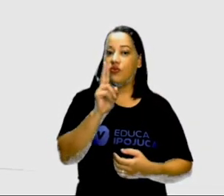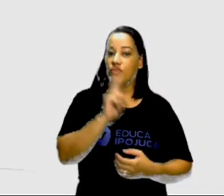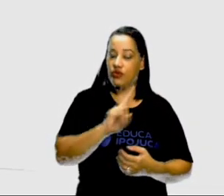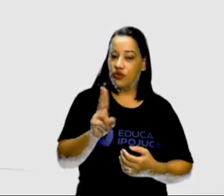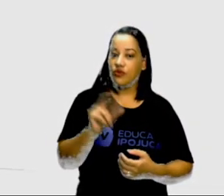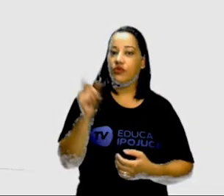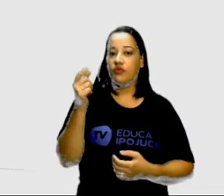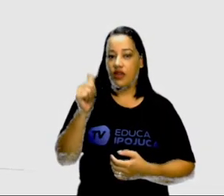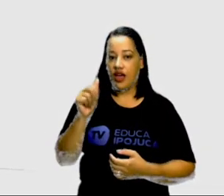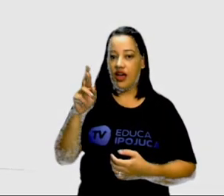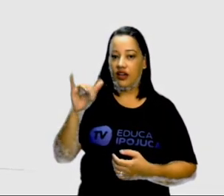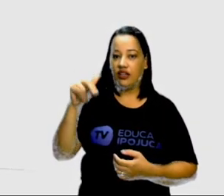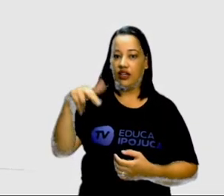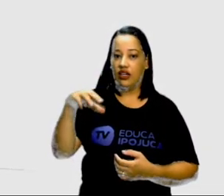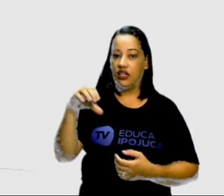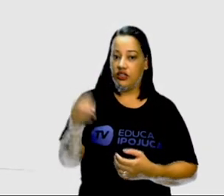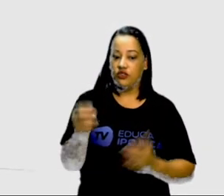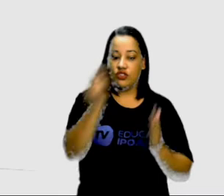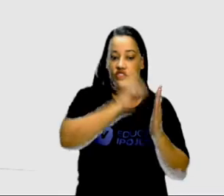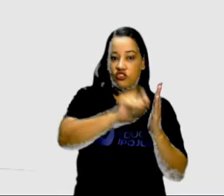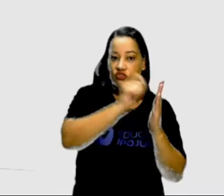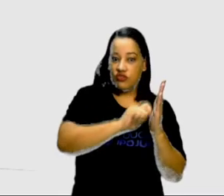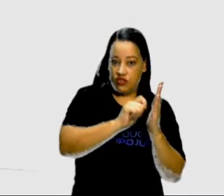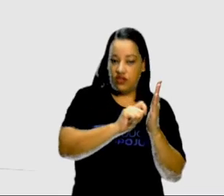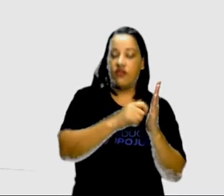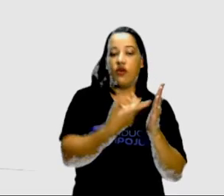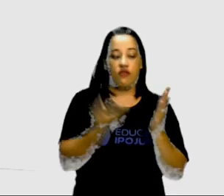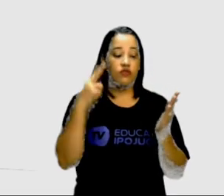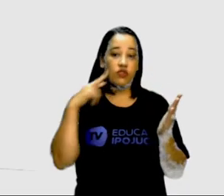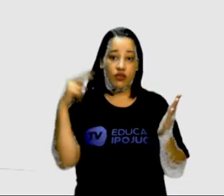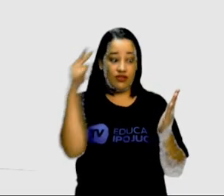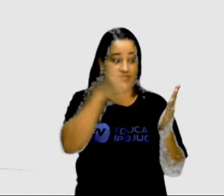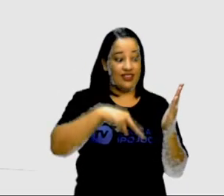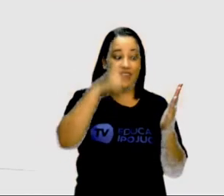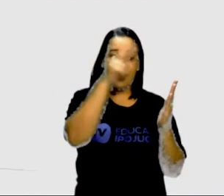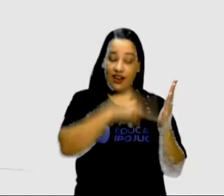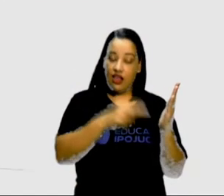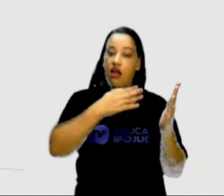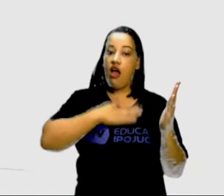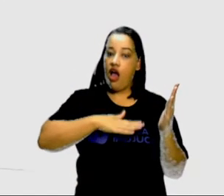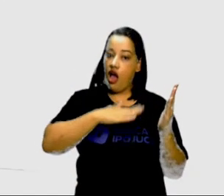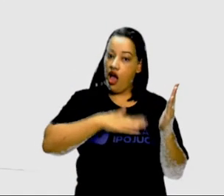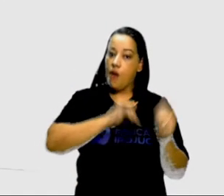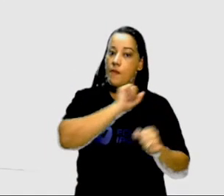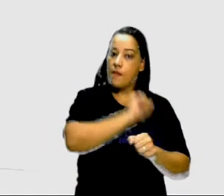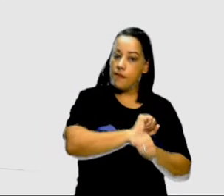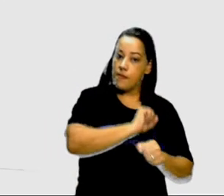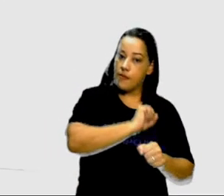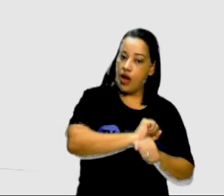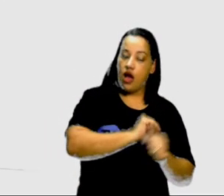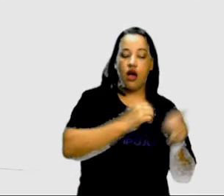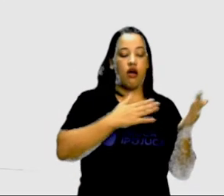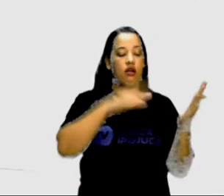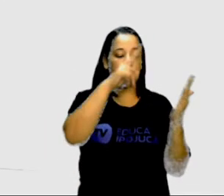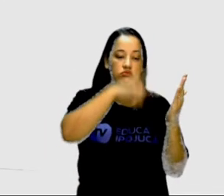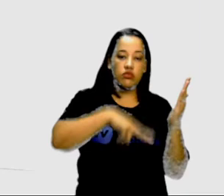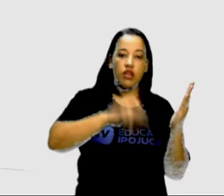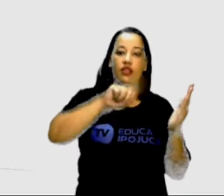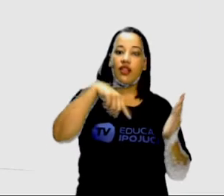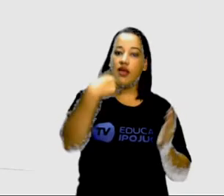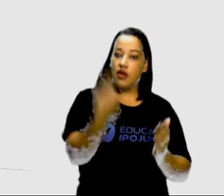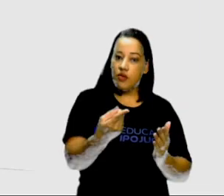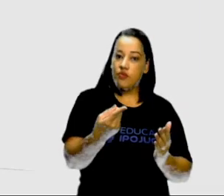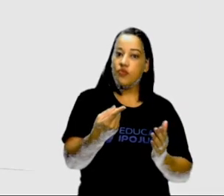Ariano Suassuna De uma forma pausada E com entonação Registre em um mini vídeo